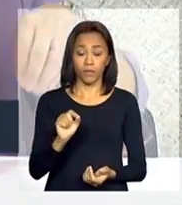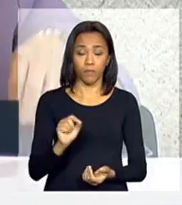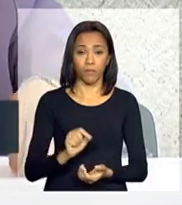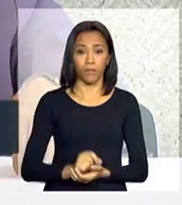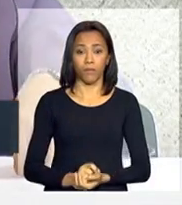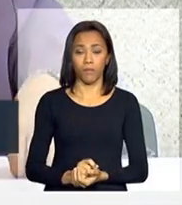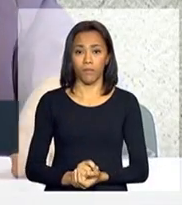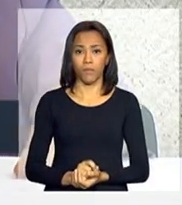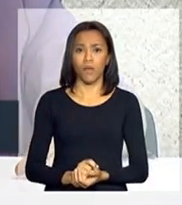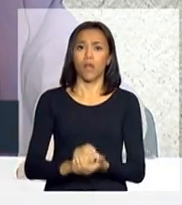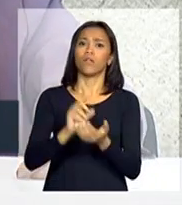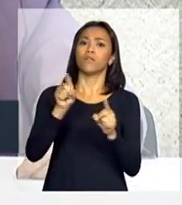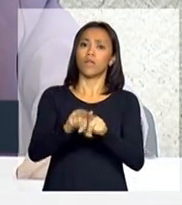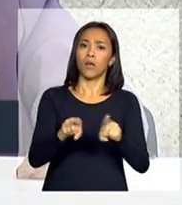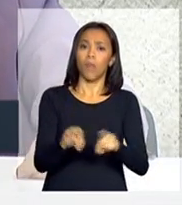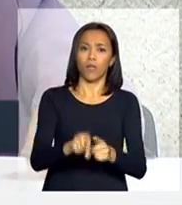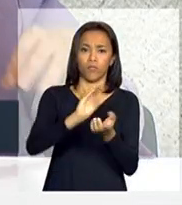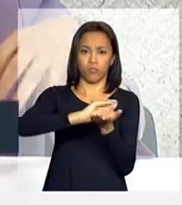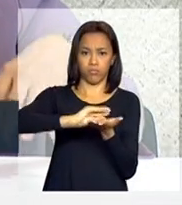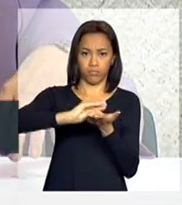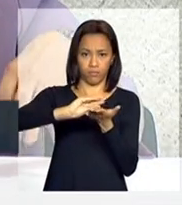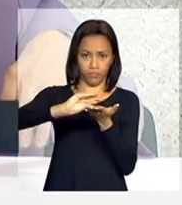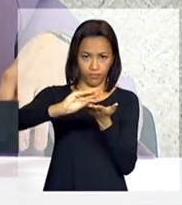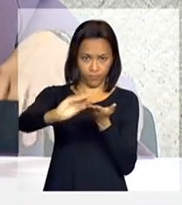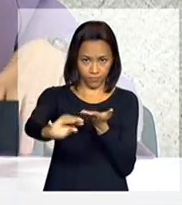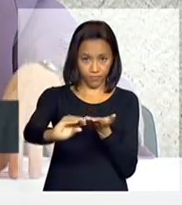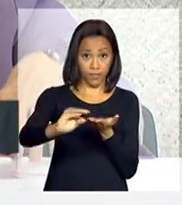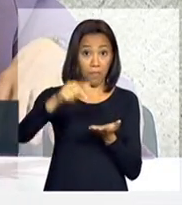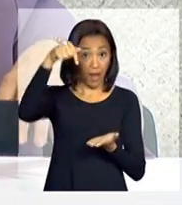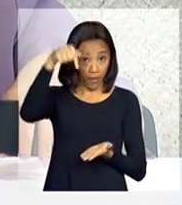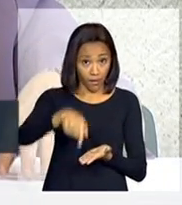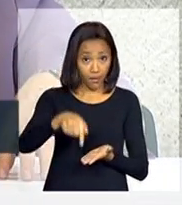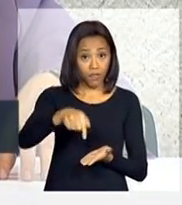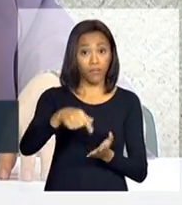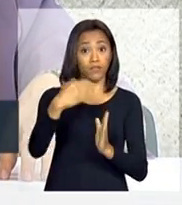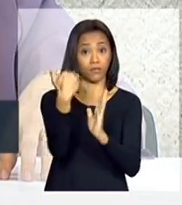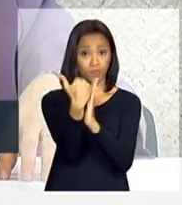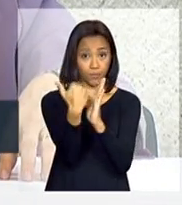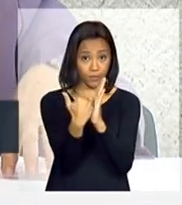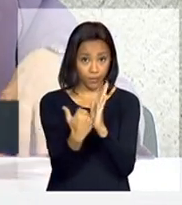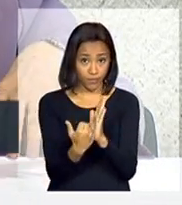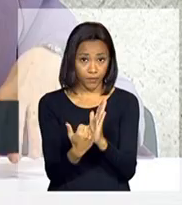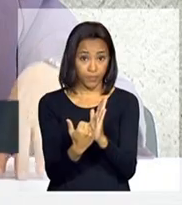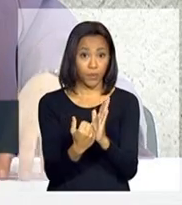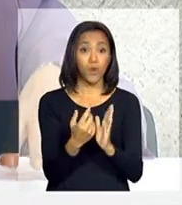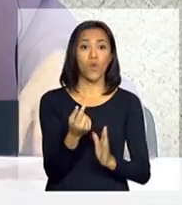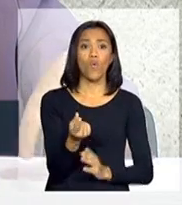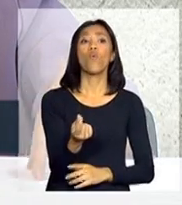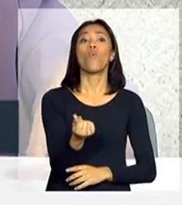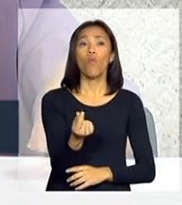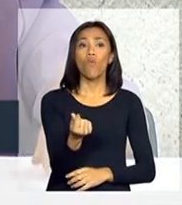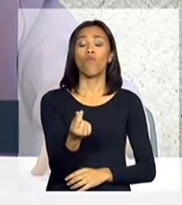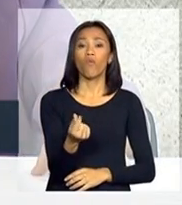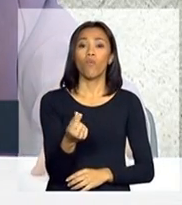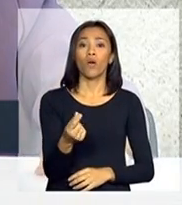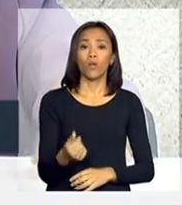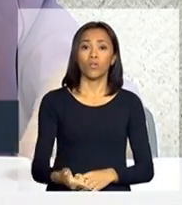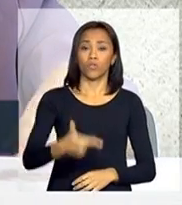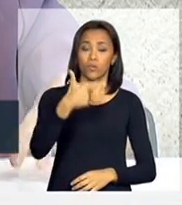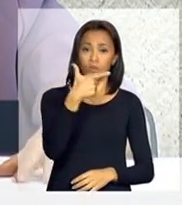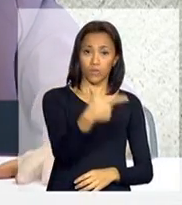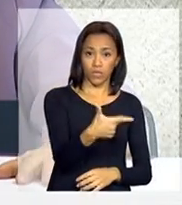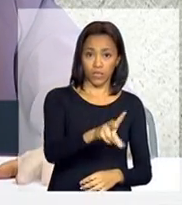orçados já para este programa um valor de 250